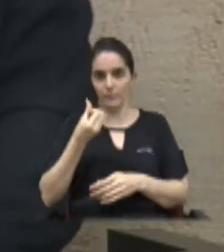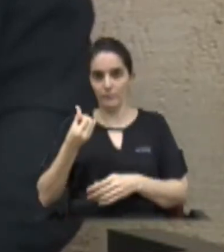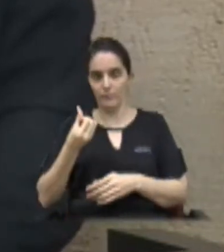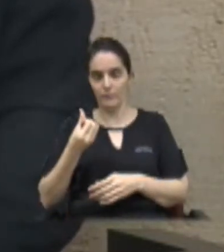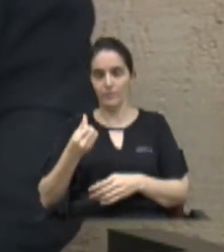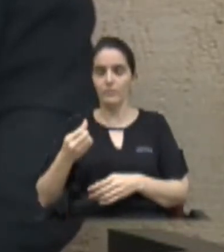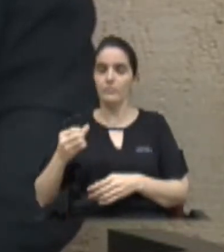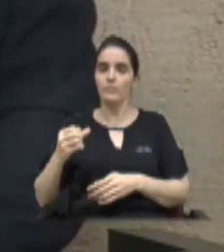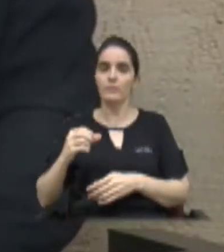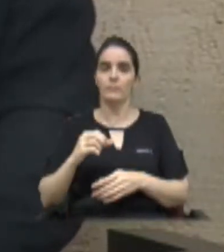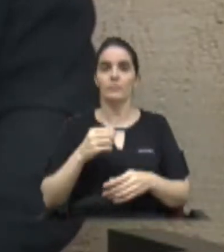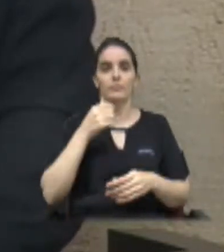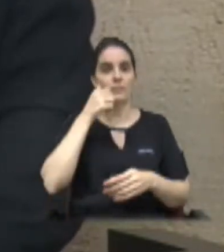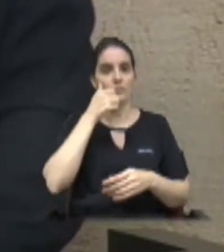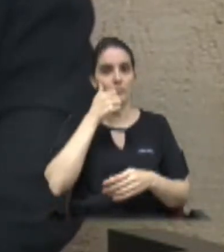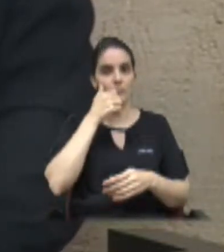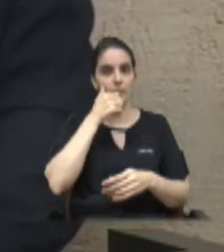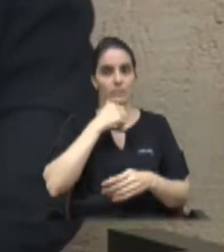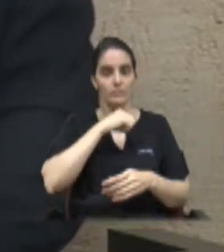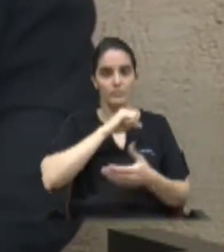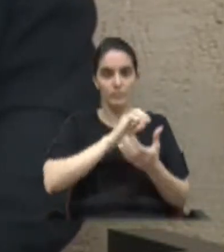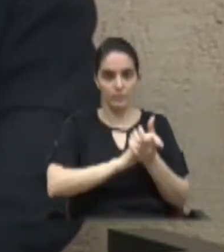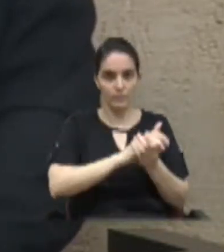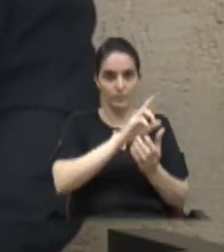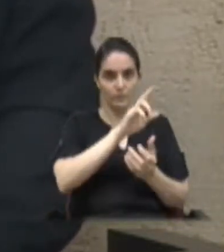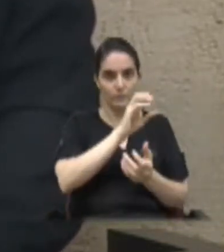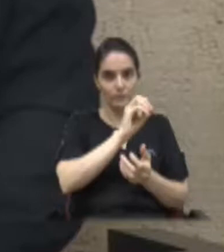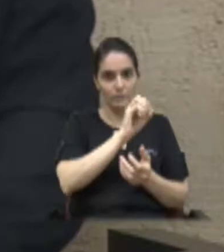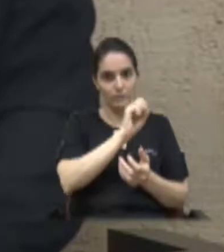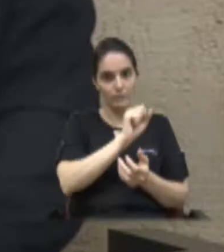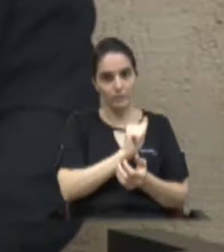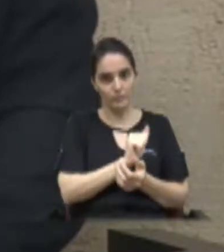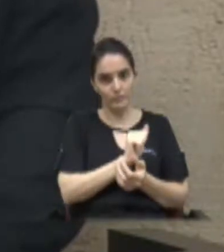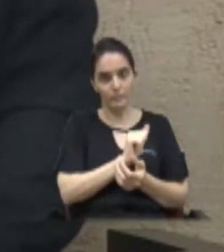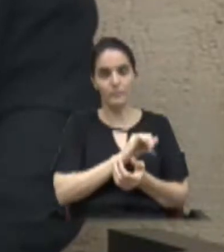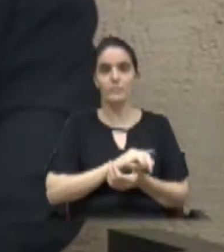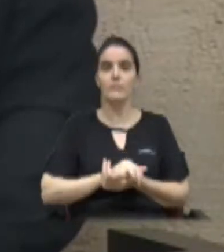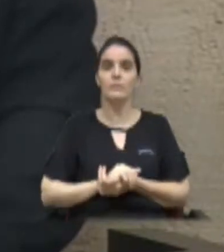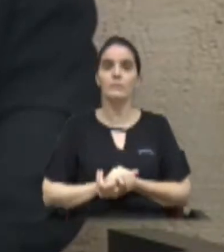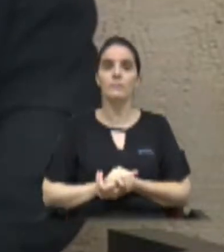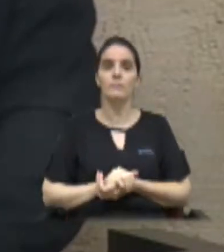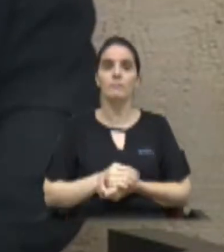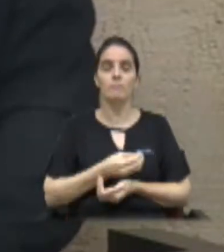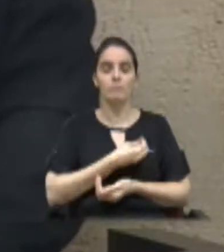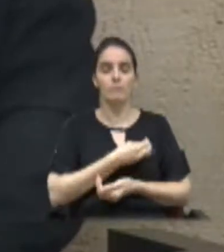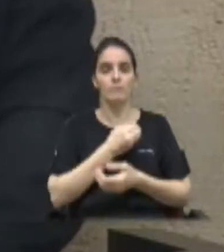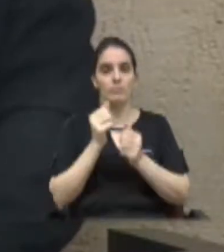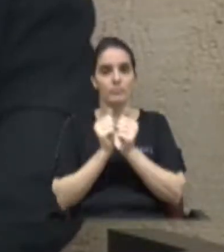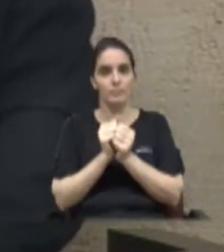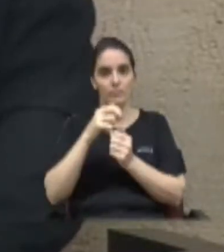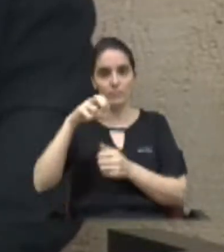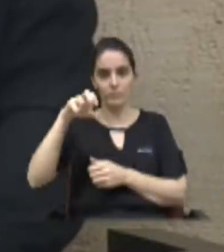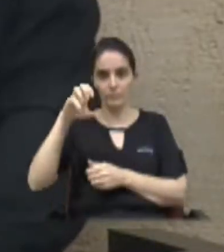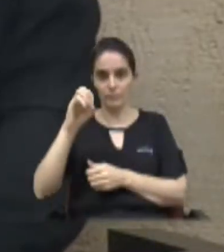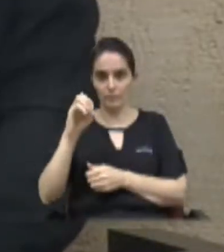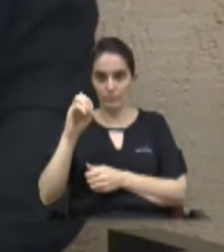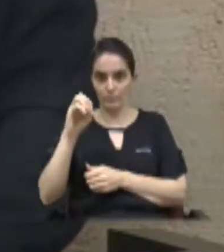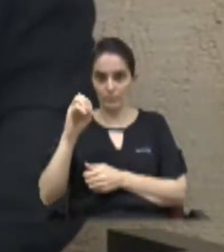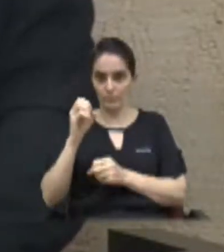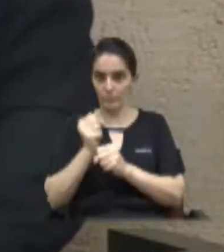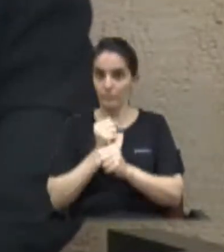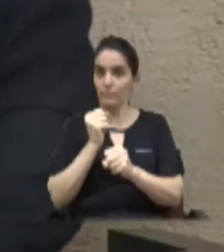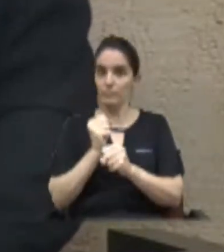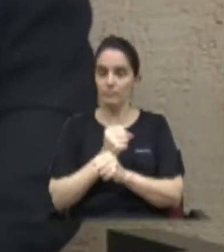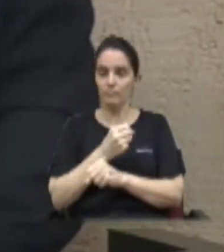Rosa Maria Pitanga Firmino, com quem conviveu 50 longos anos e